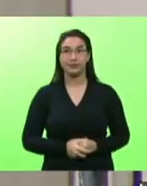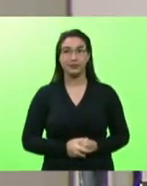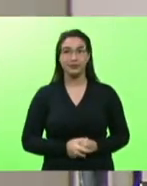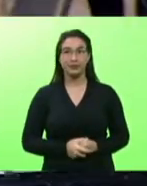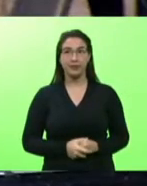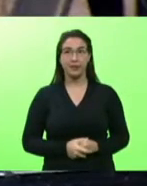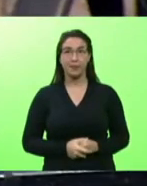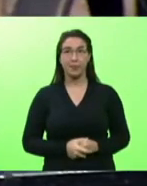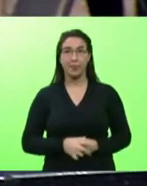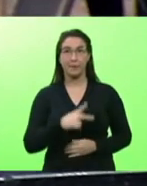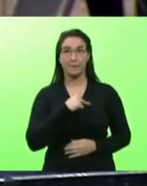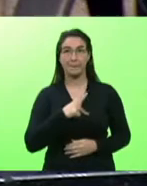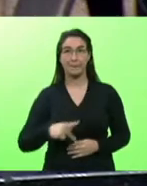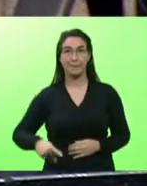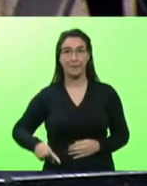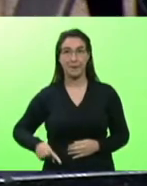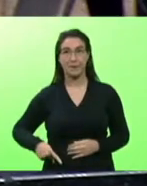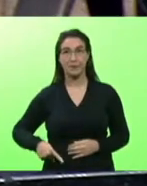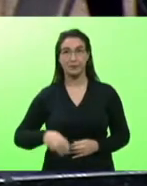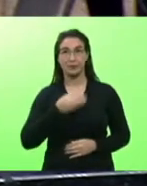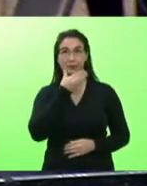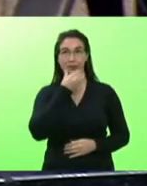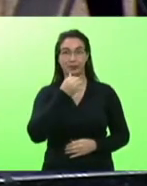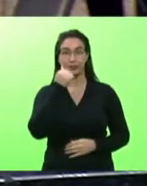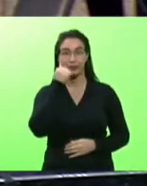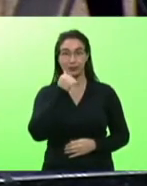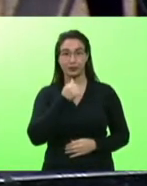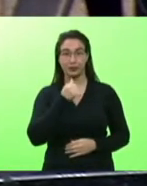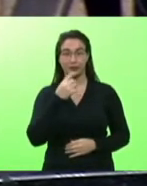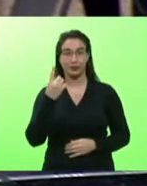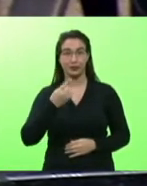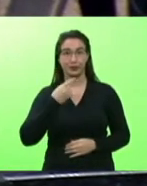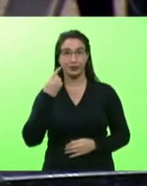Senhor presidente, senhoras deputadas, senhores deputados,